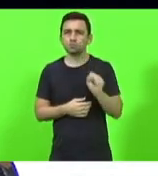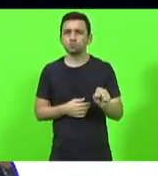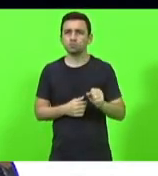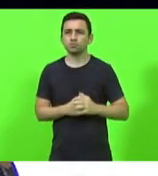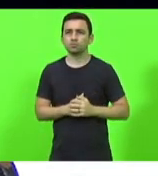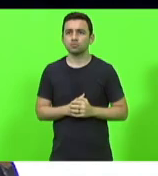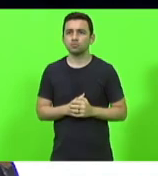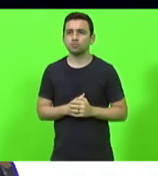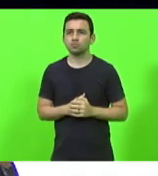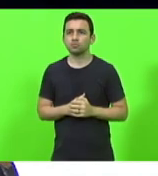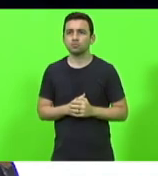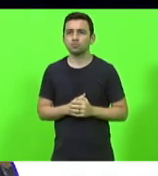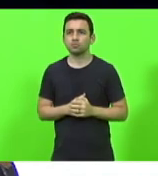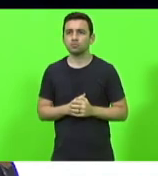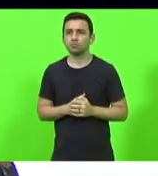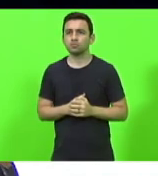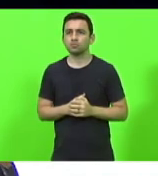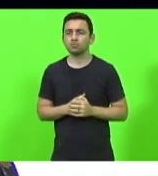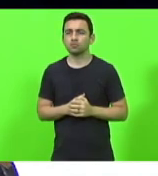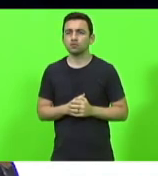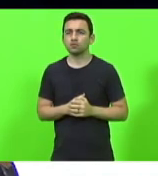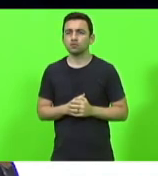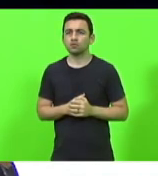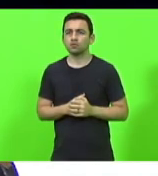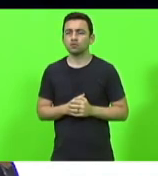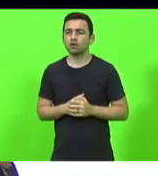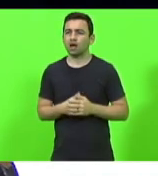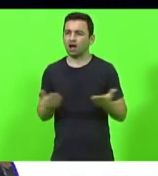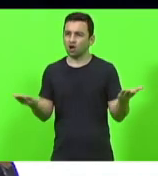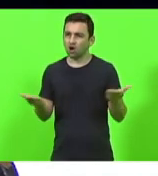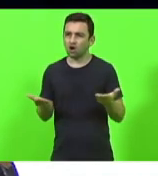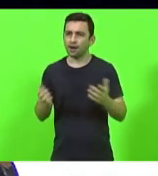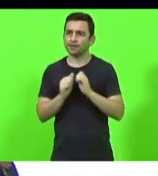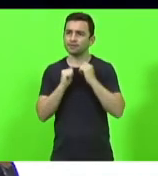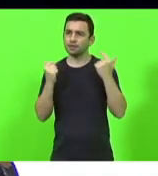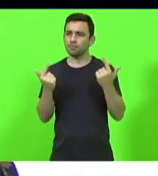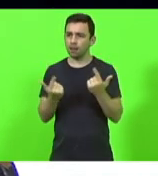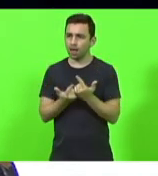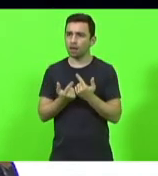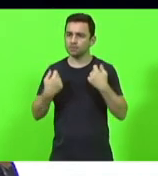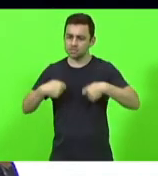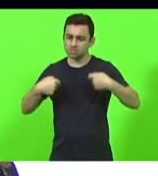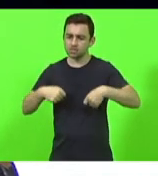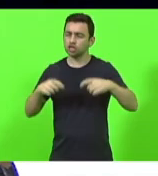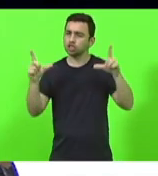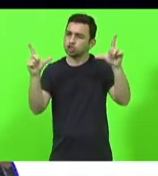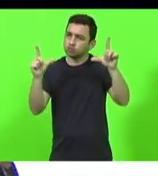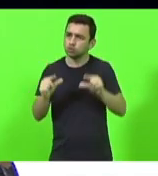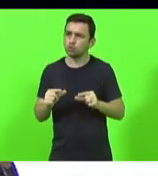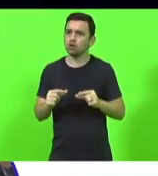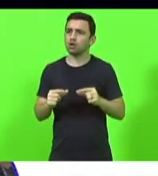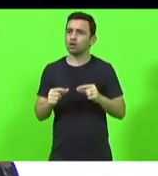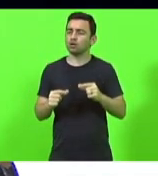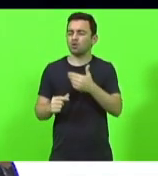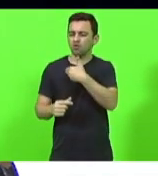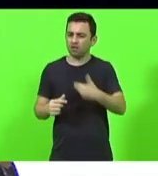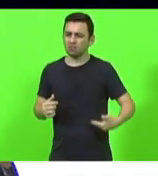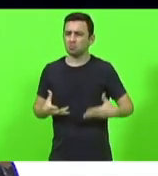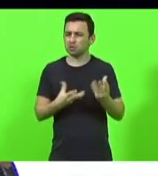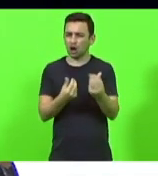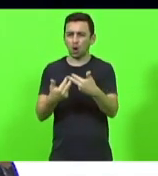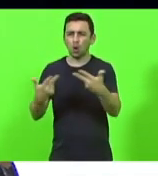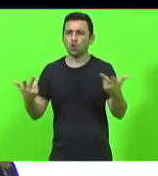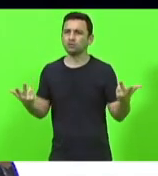Bruno Souza, a oportunidade que a Assembleia Legislativa tinha é de diminuir o tamanho do Estado. Mas o que a gente faz? A gente faz ao